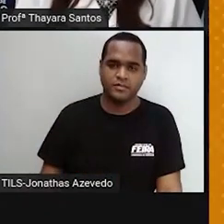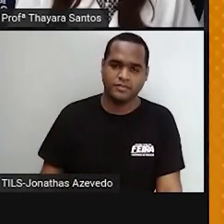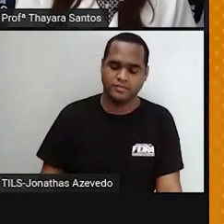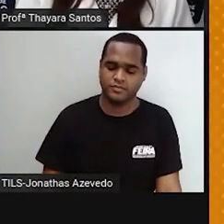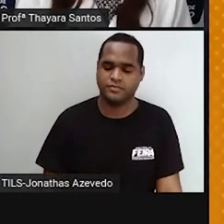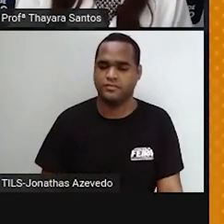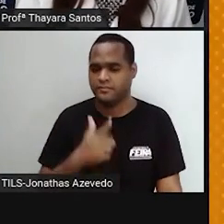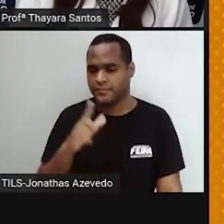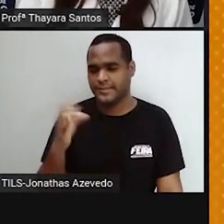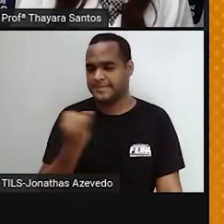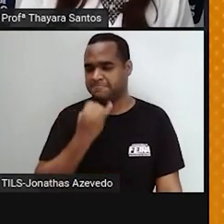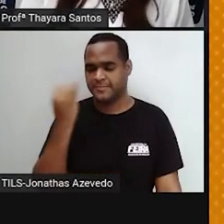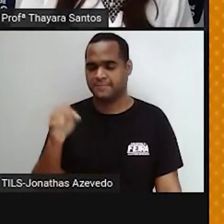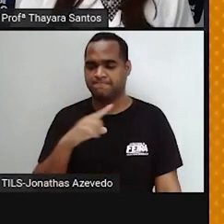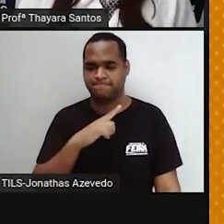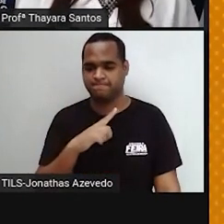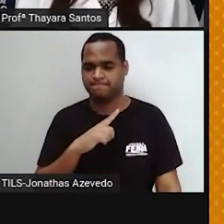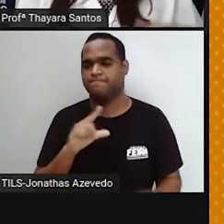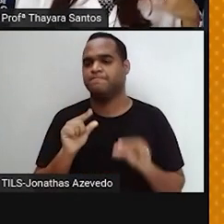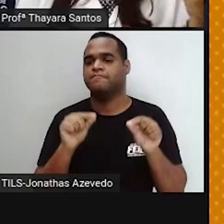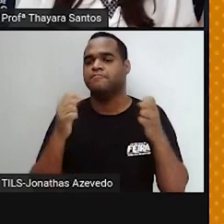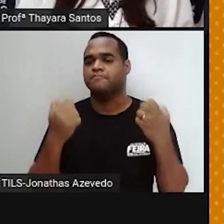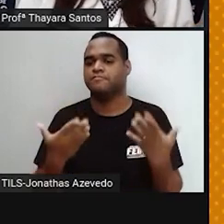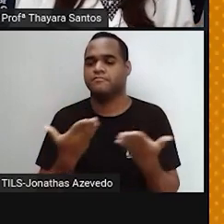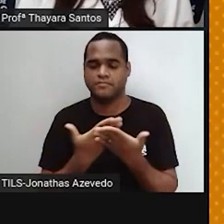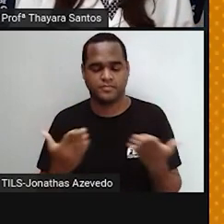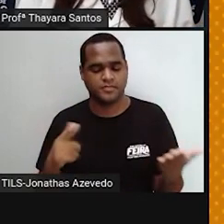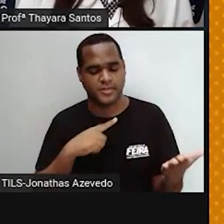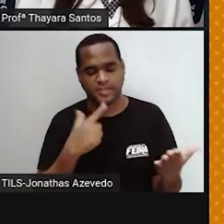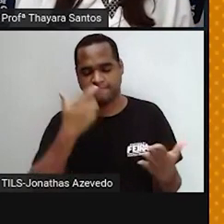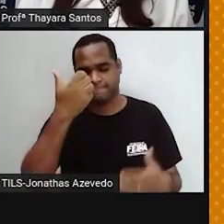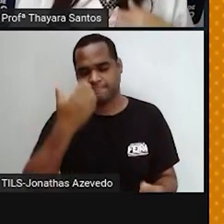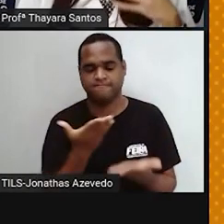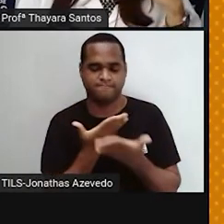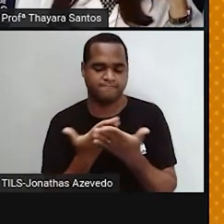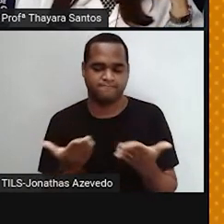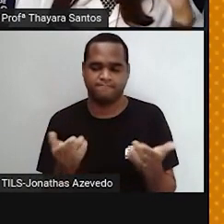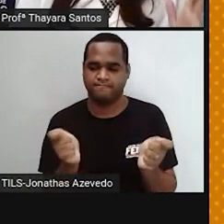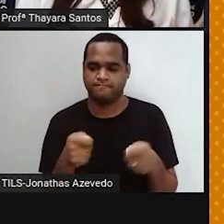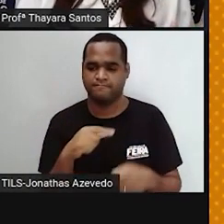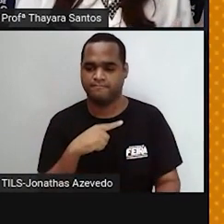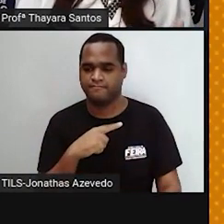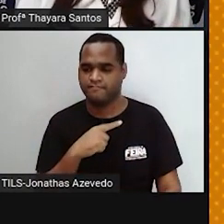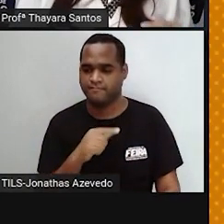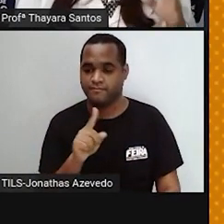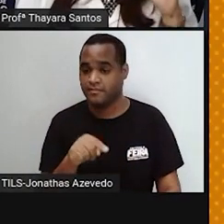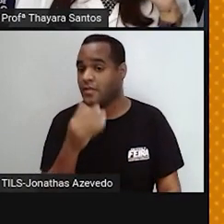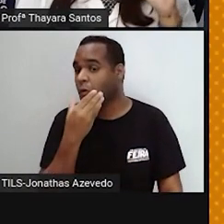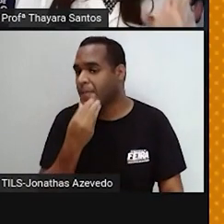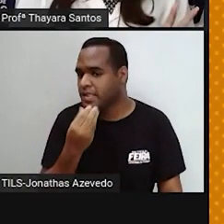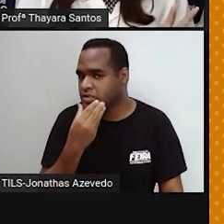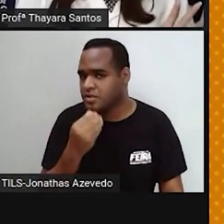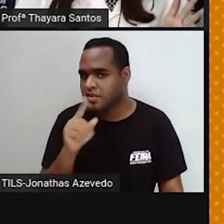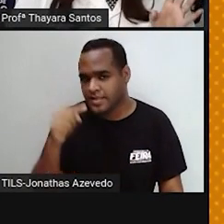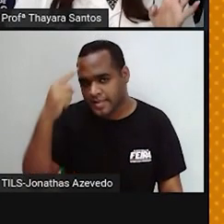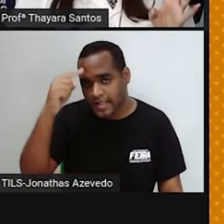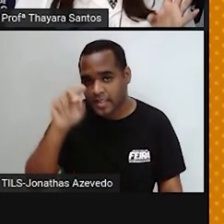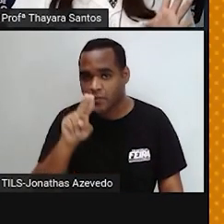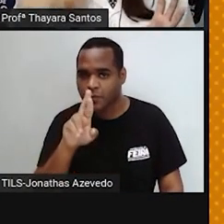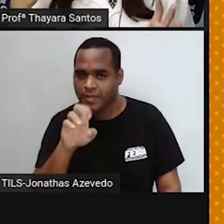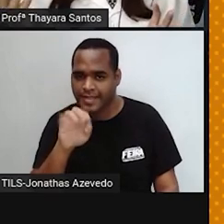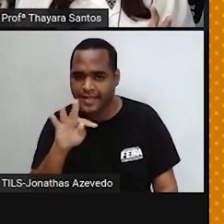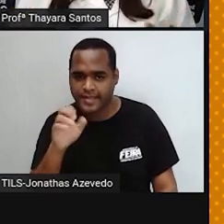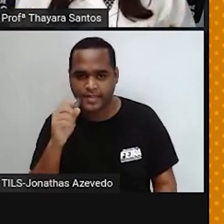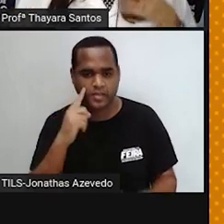Uma coisa que é muito importante, que eu já comentei antes com vocês. Nos homens, a uretra tem a